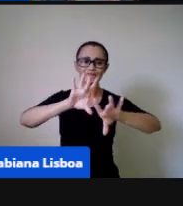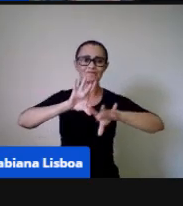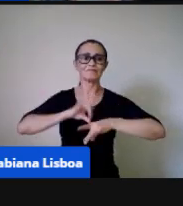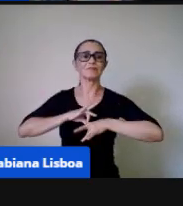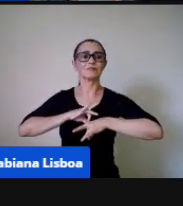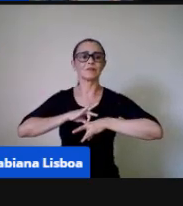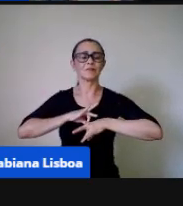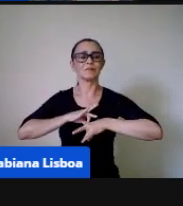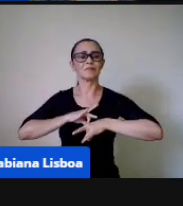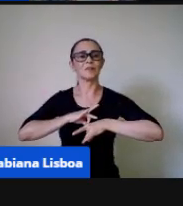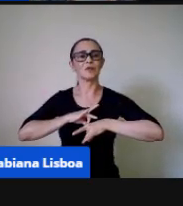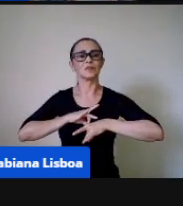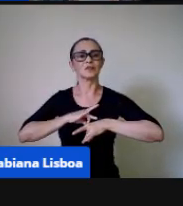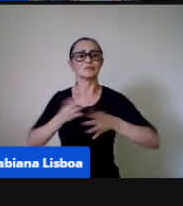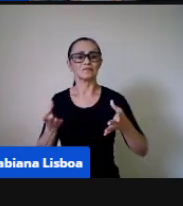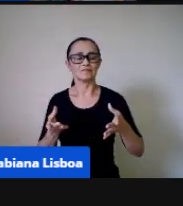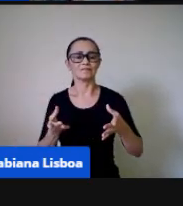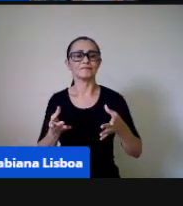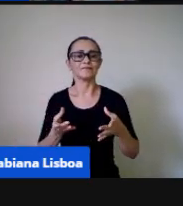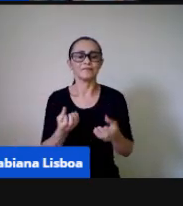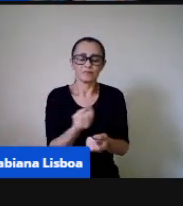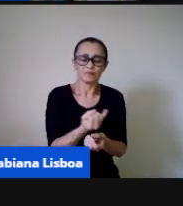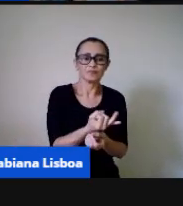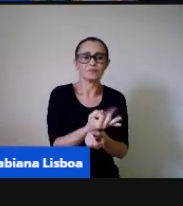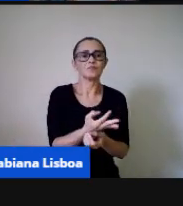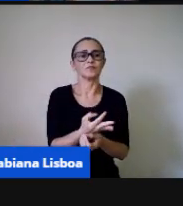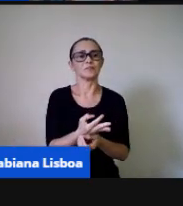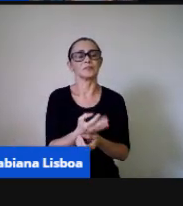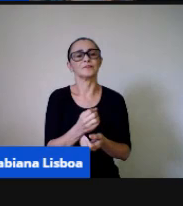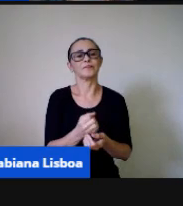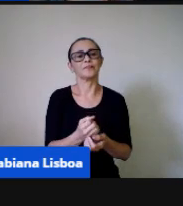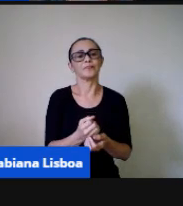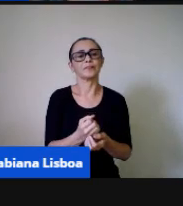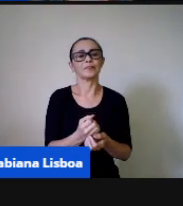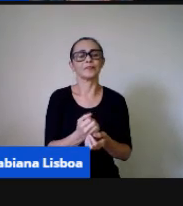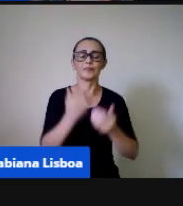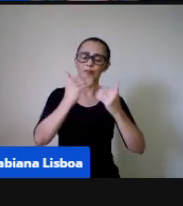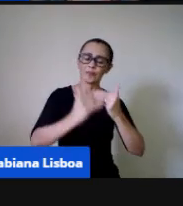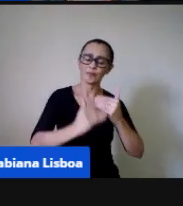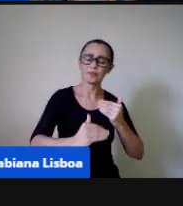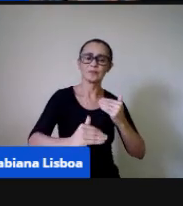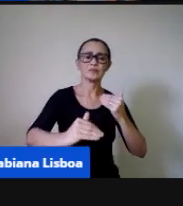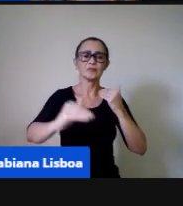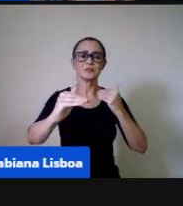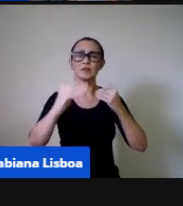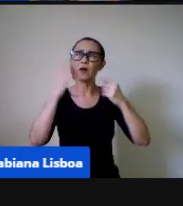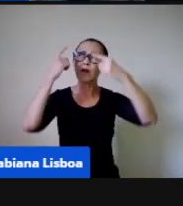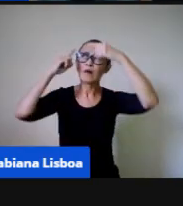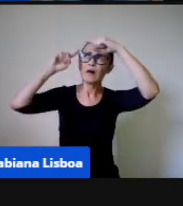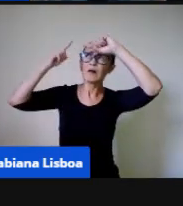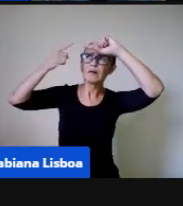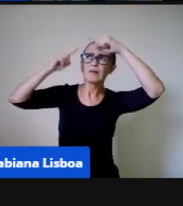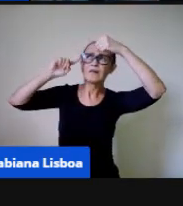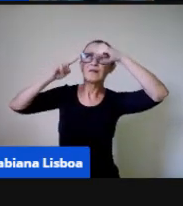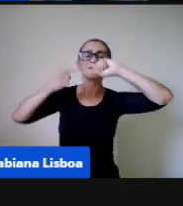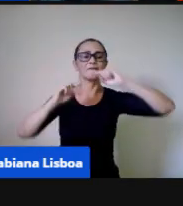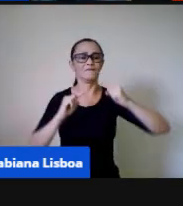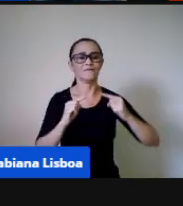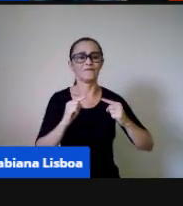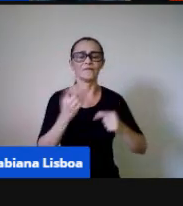com o sistema de numeração e, ao longo disso, elas vão fazendo as suas lógicas, né, então, uma criança